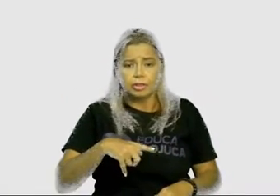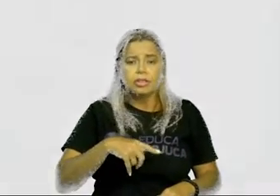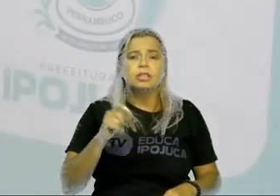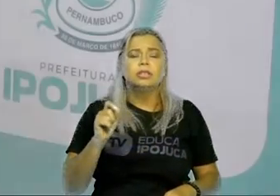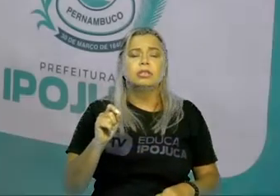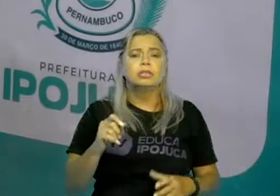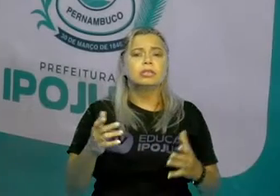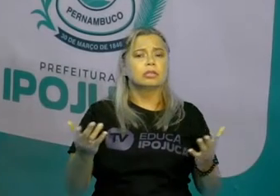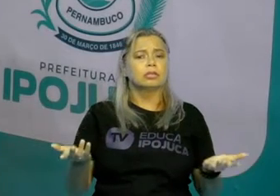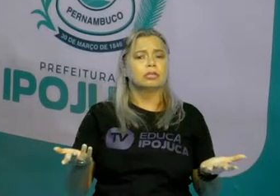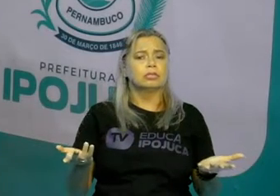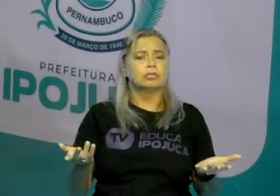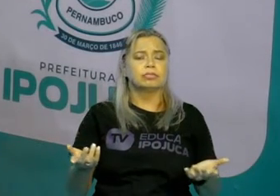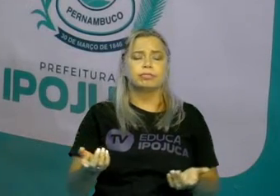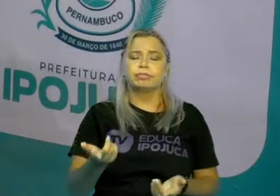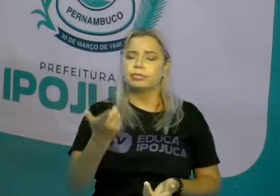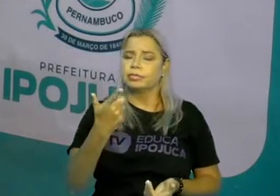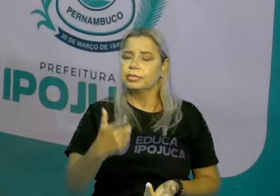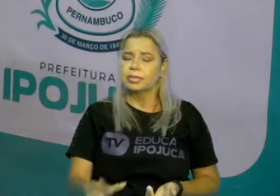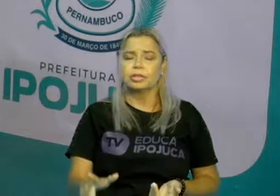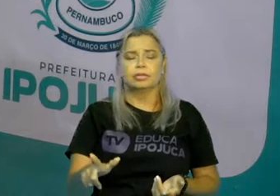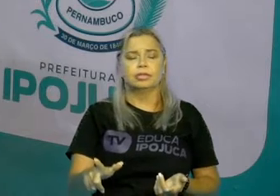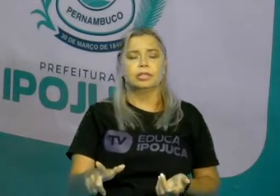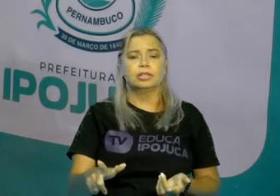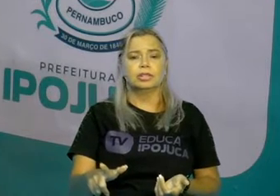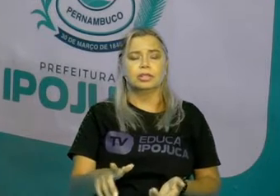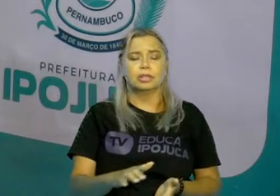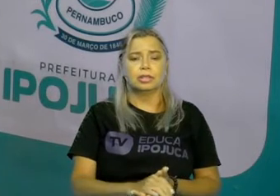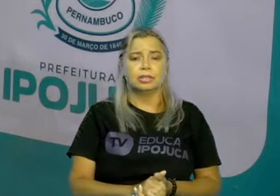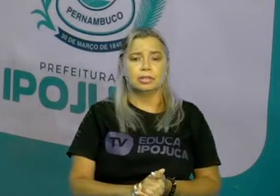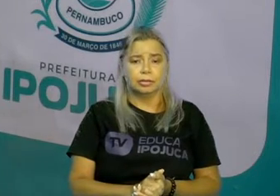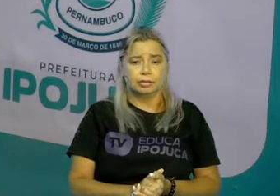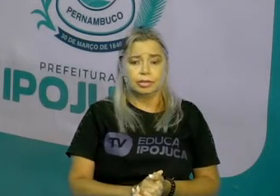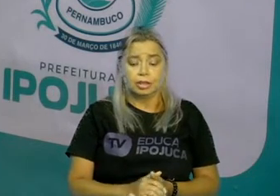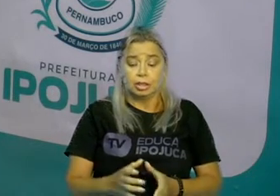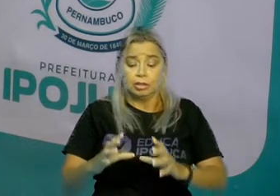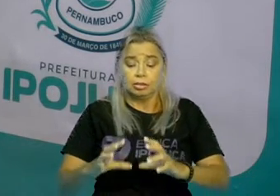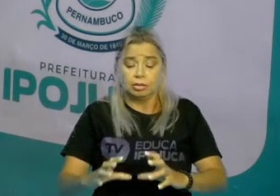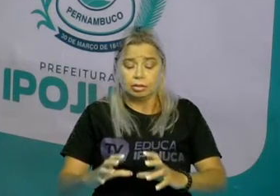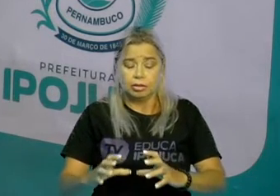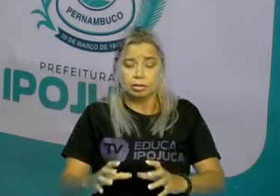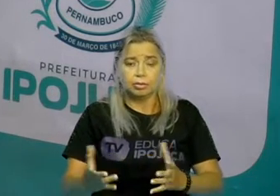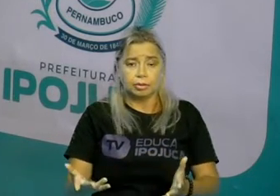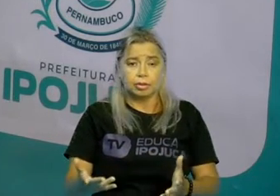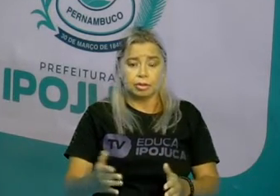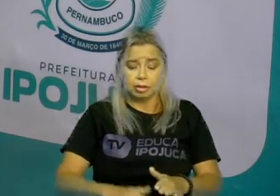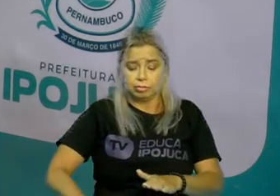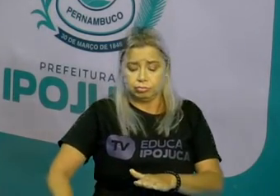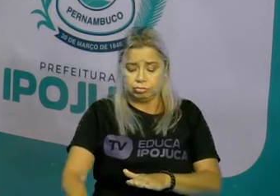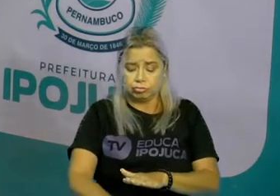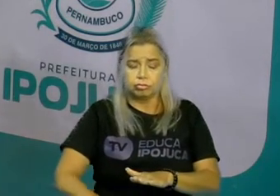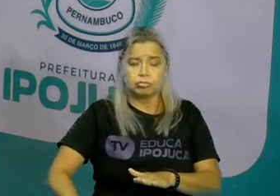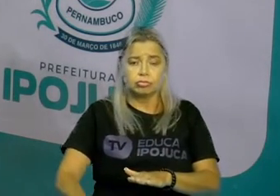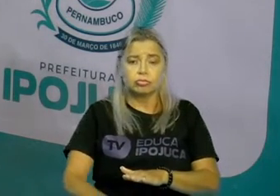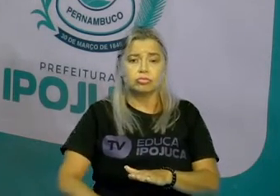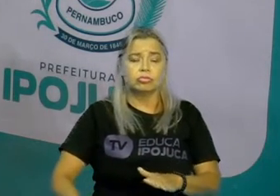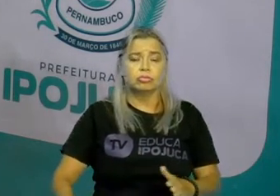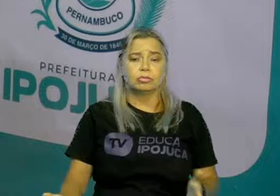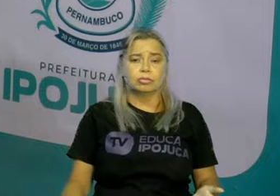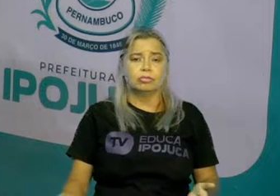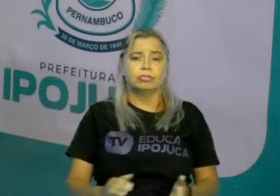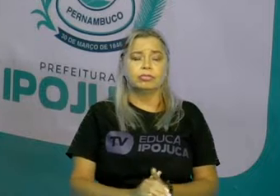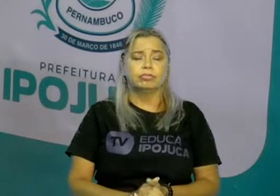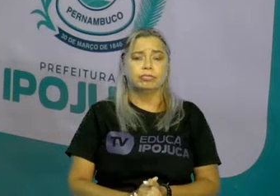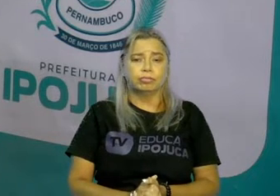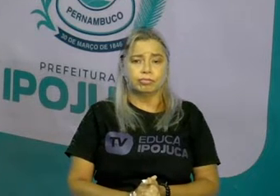Não temos nenhum objeto embaixo da bola, porque a bola já está no limite, que a gente